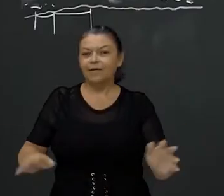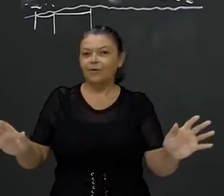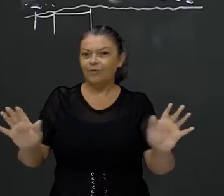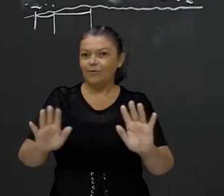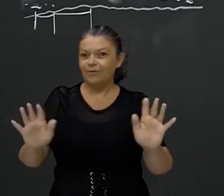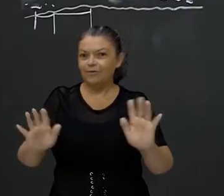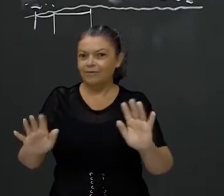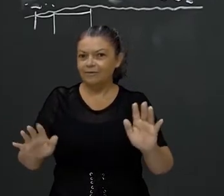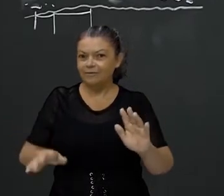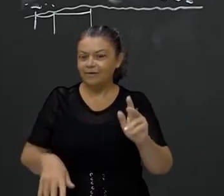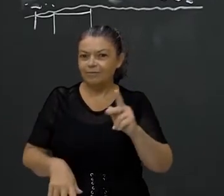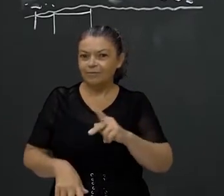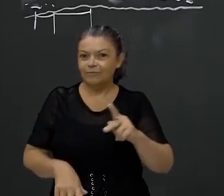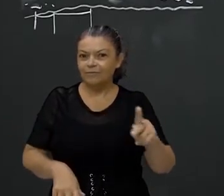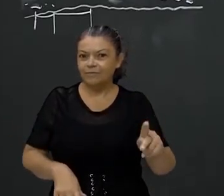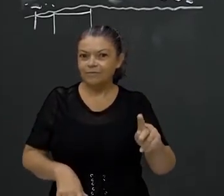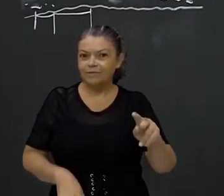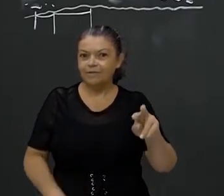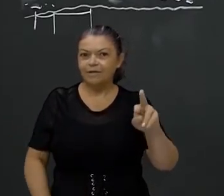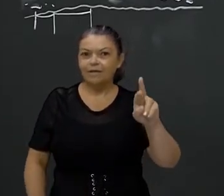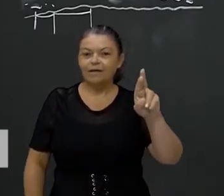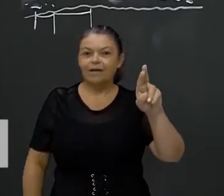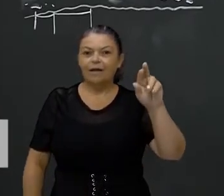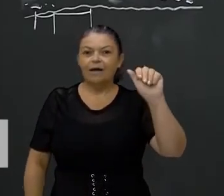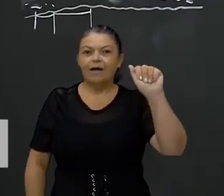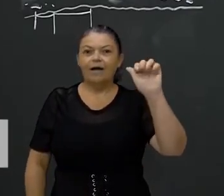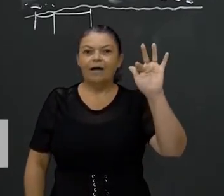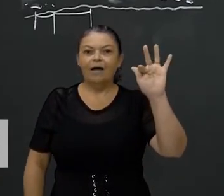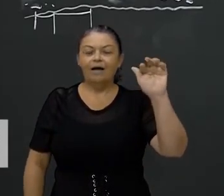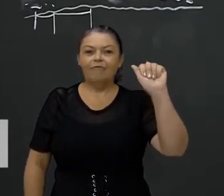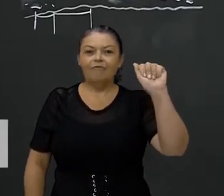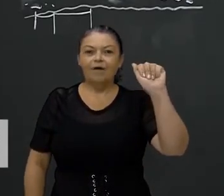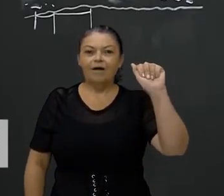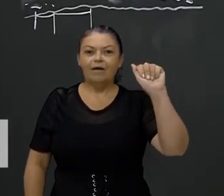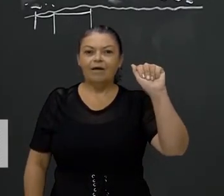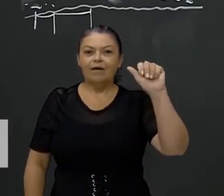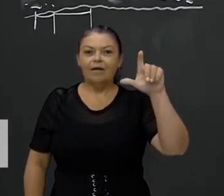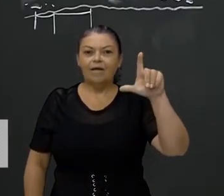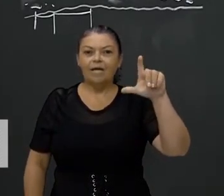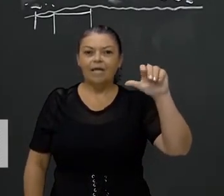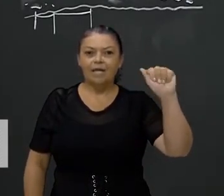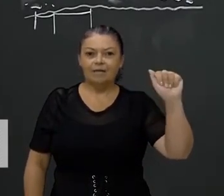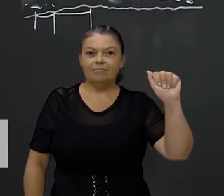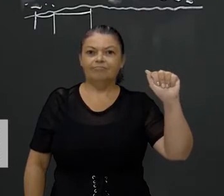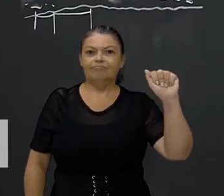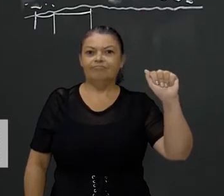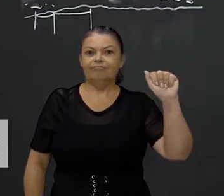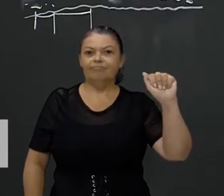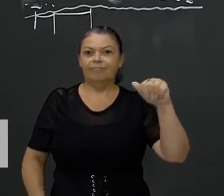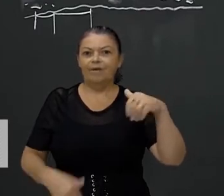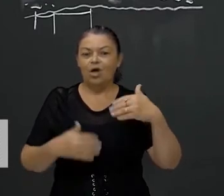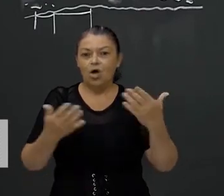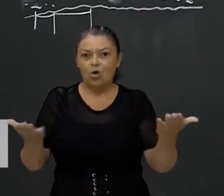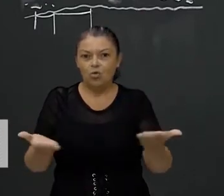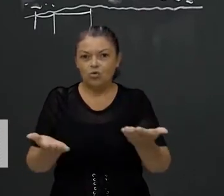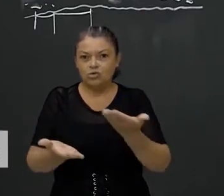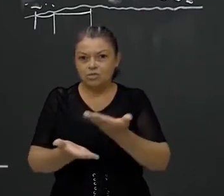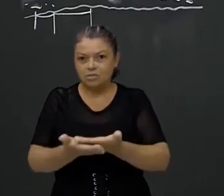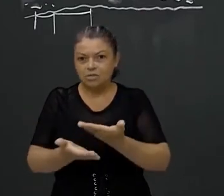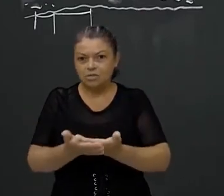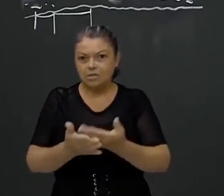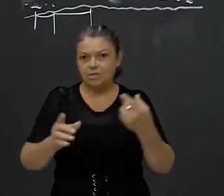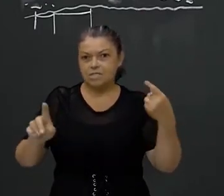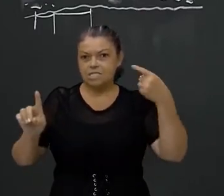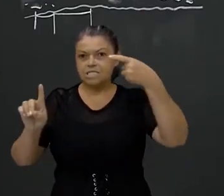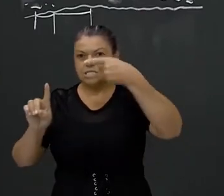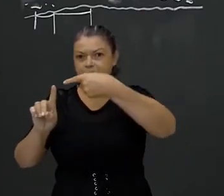Olá, eu sou a professora Rafaela Lima e a nossa aula de hoje é sobre tipos de rocha. Quando eu falo rocha,